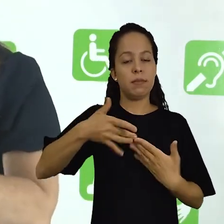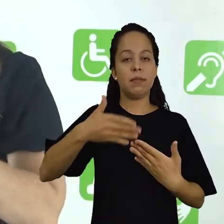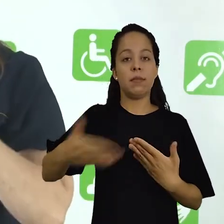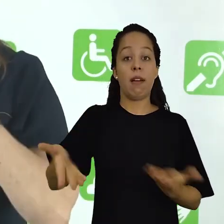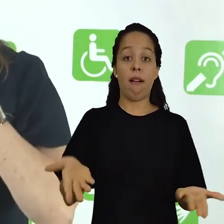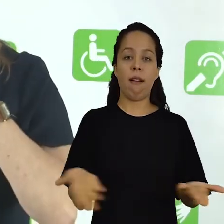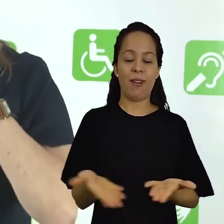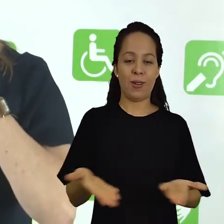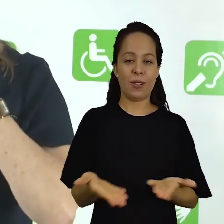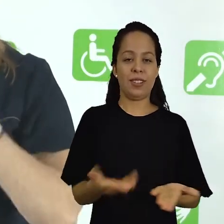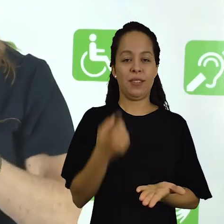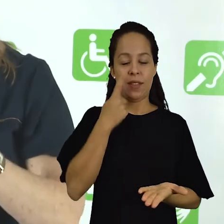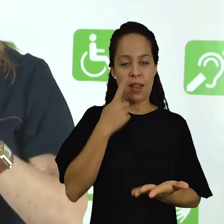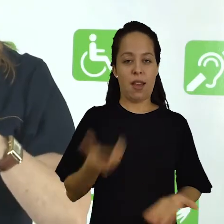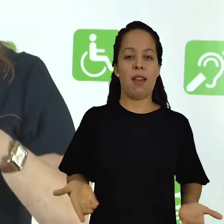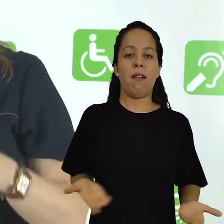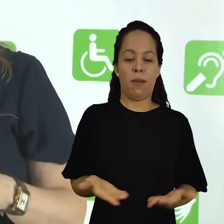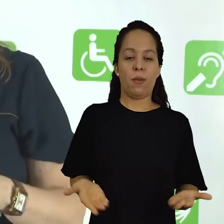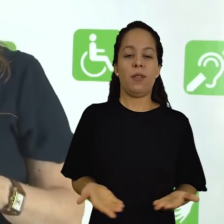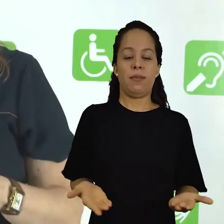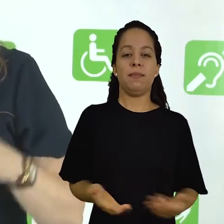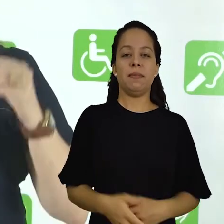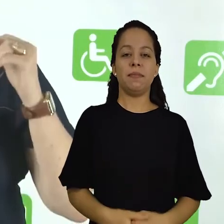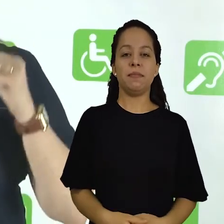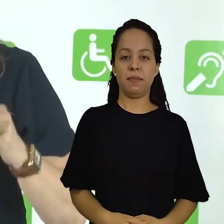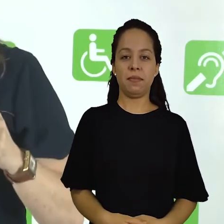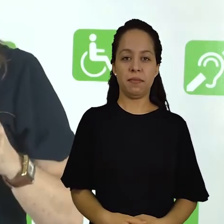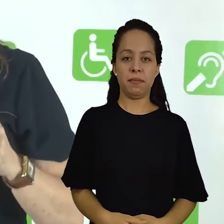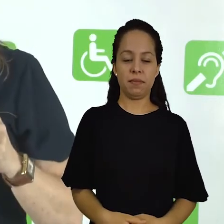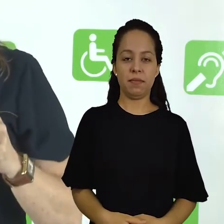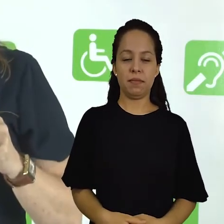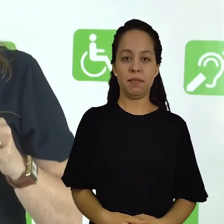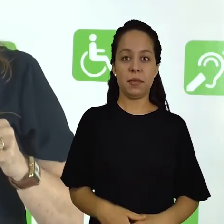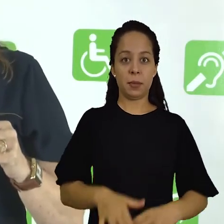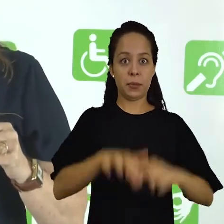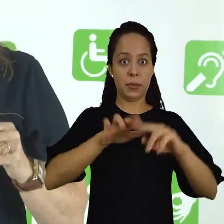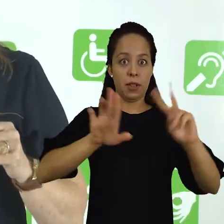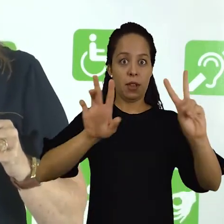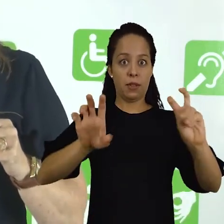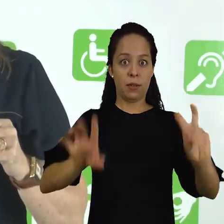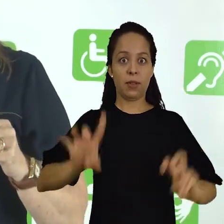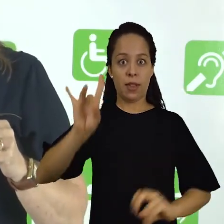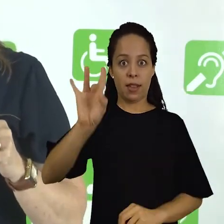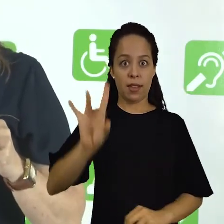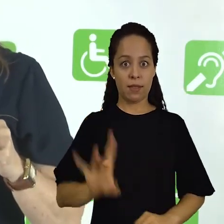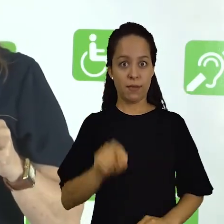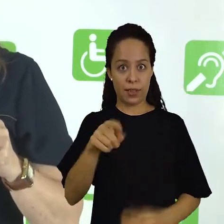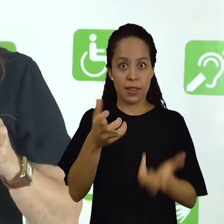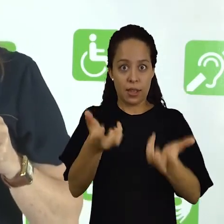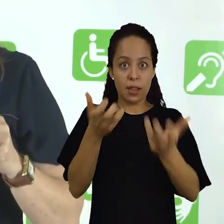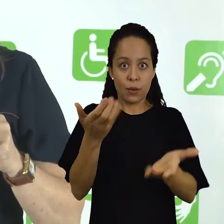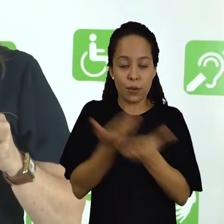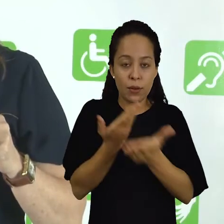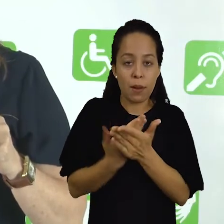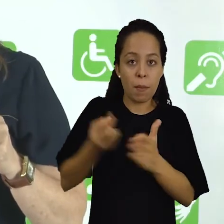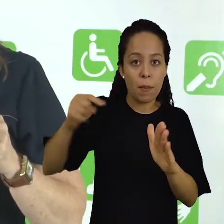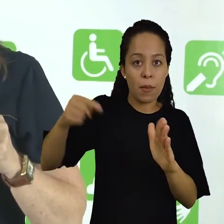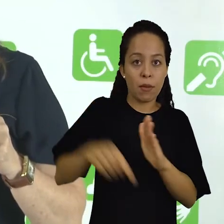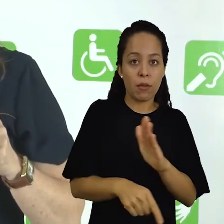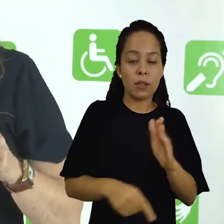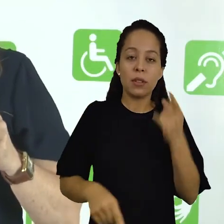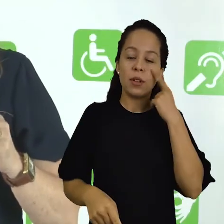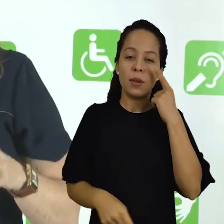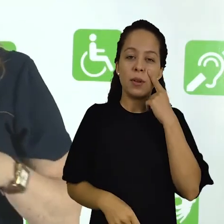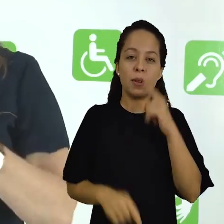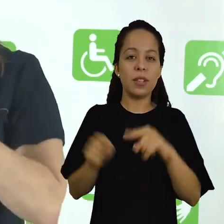pesquisa, vocês irão ver a partir de agora. Para isso, você pode destacar cada assunto no